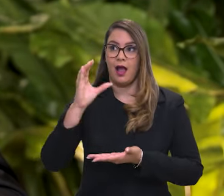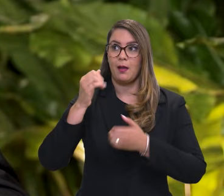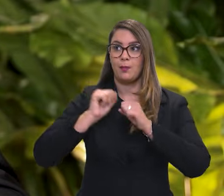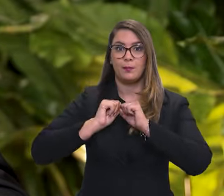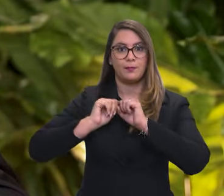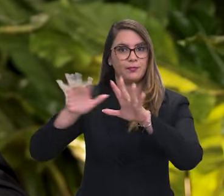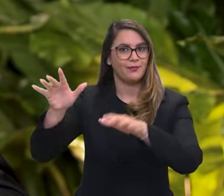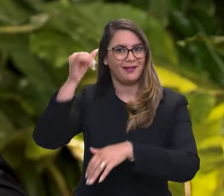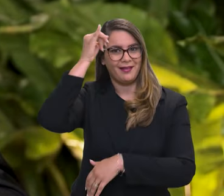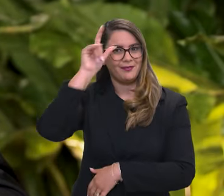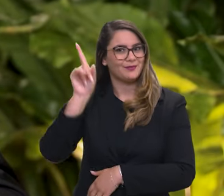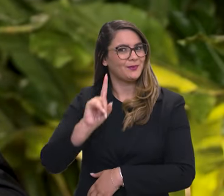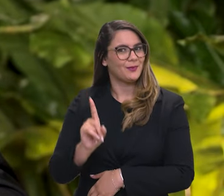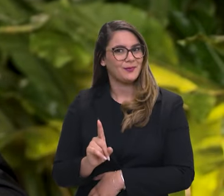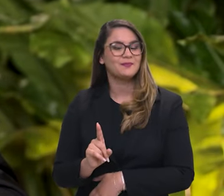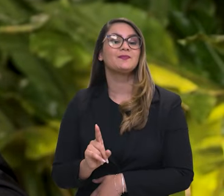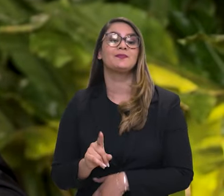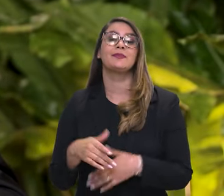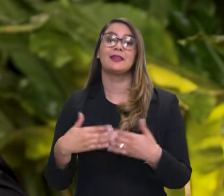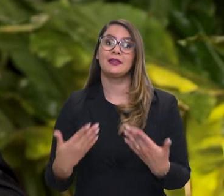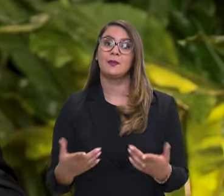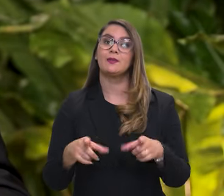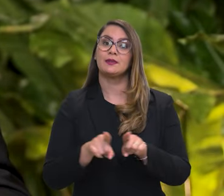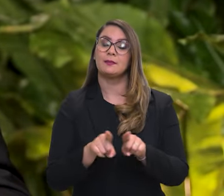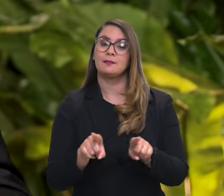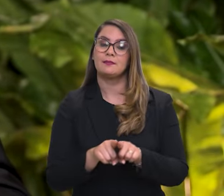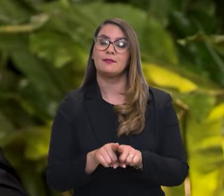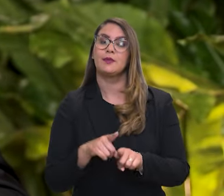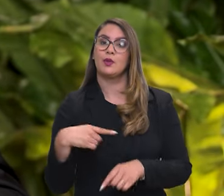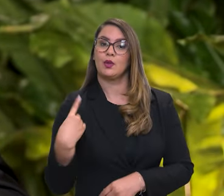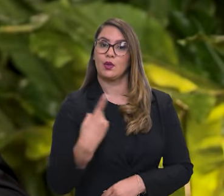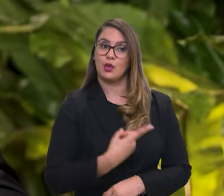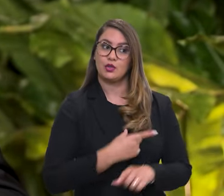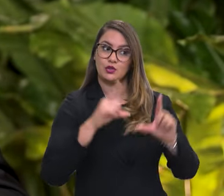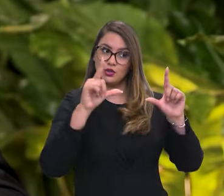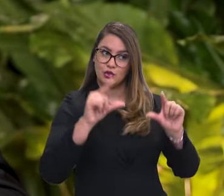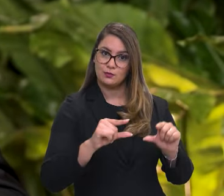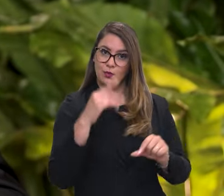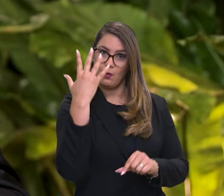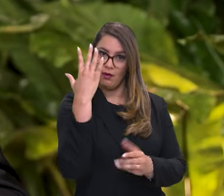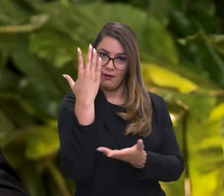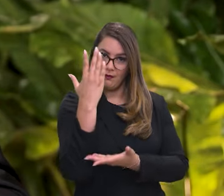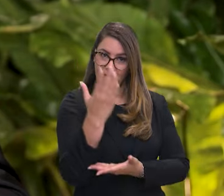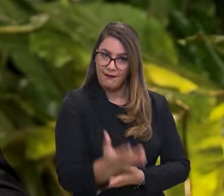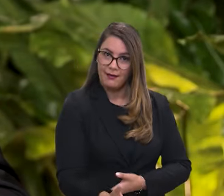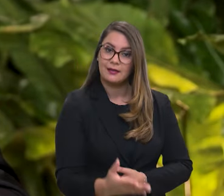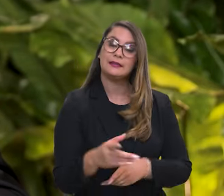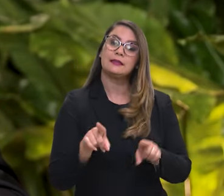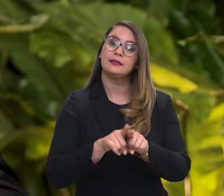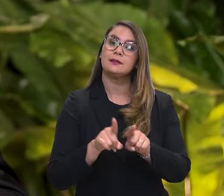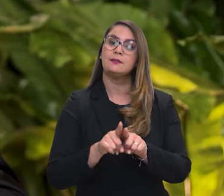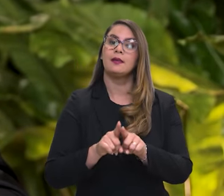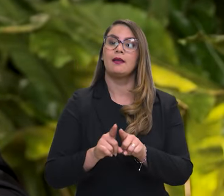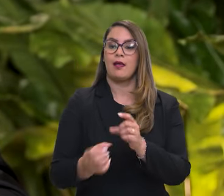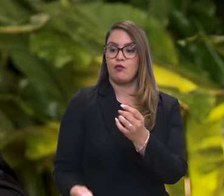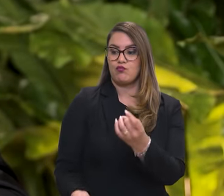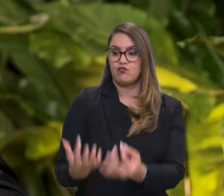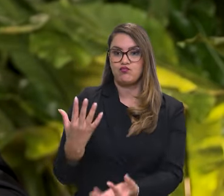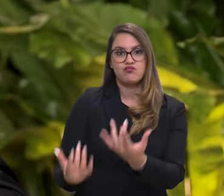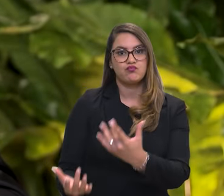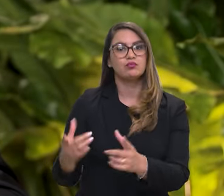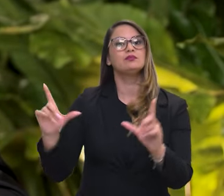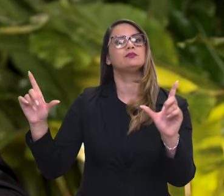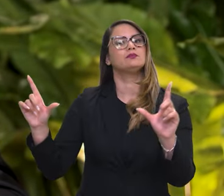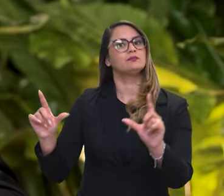E, além disso, obviamente, quando a gente reduz desmatamento, a gente reduz queimada. Os números que a gente tem mostram que 73%